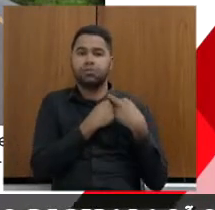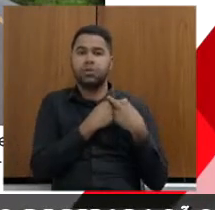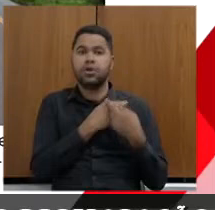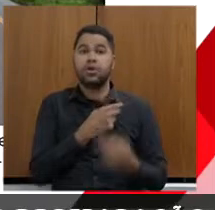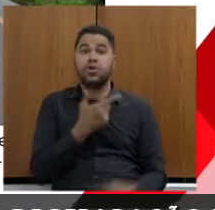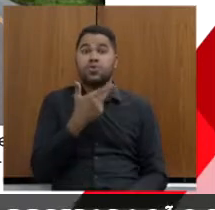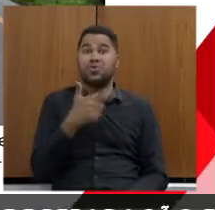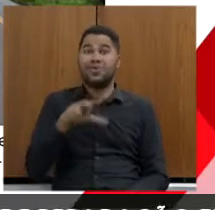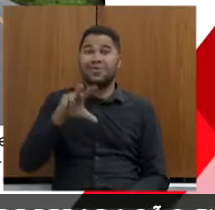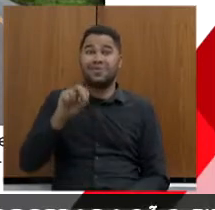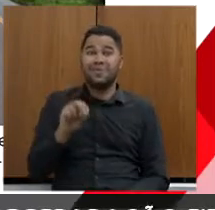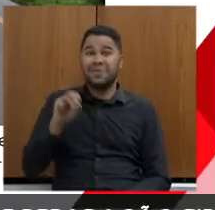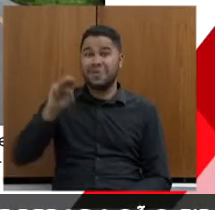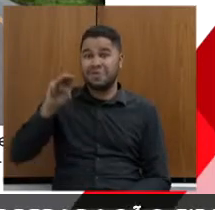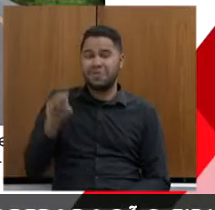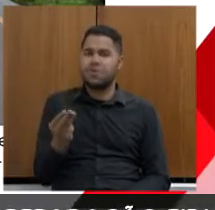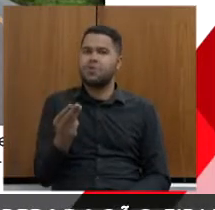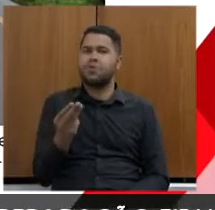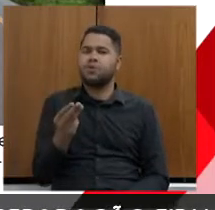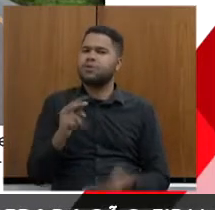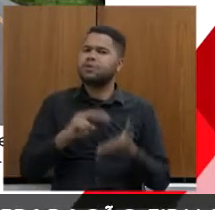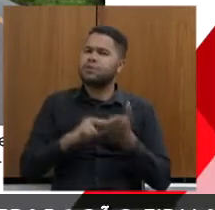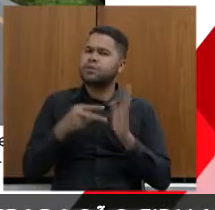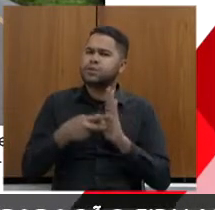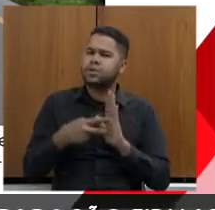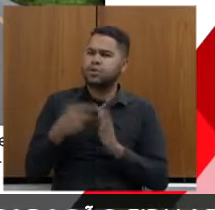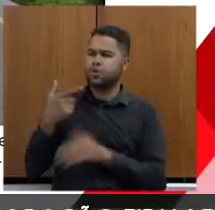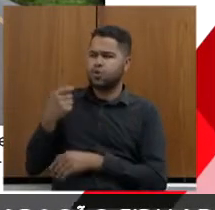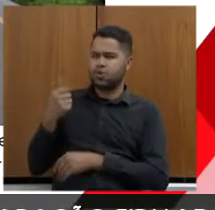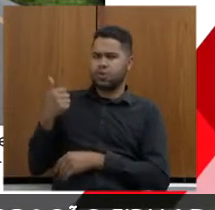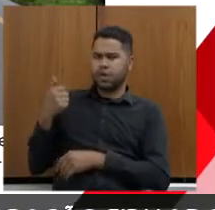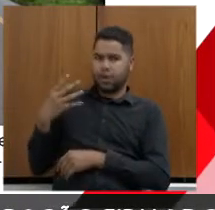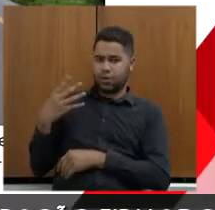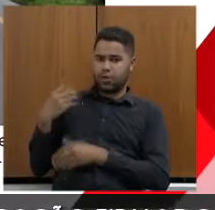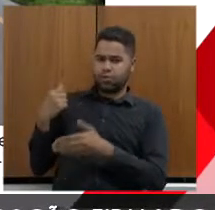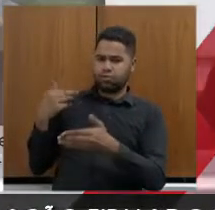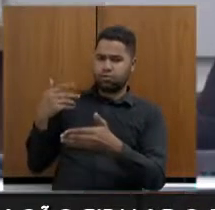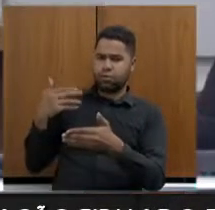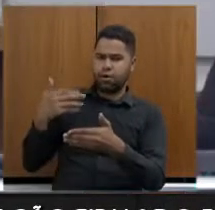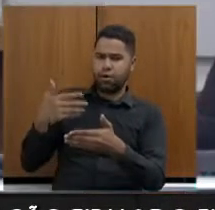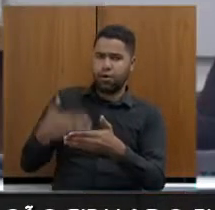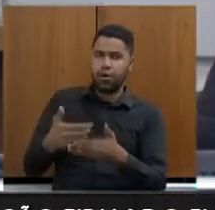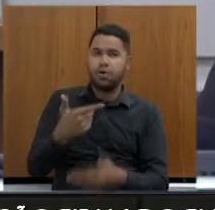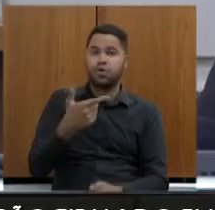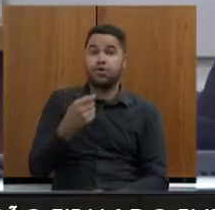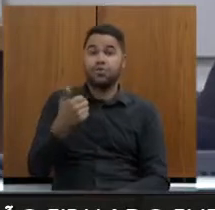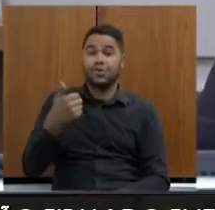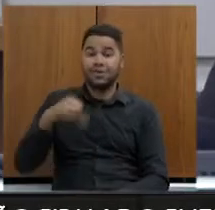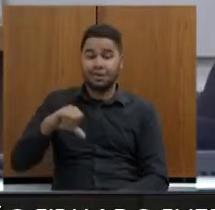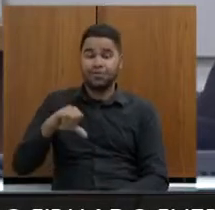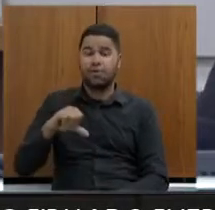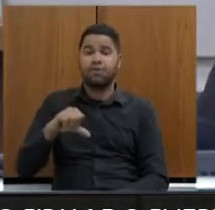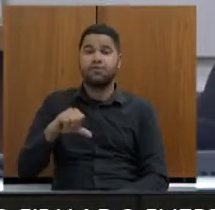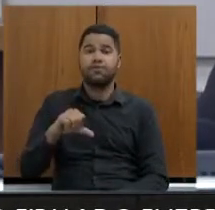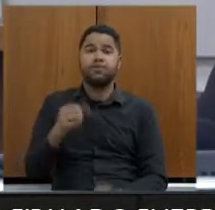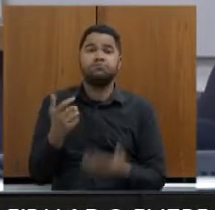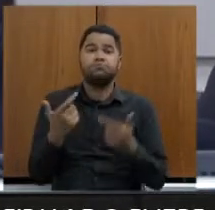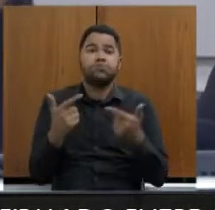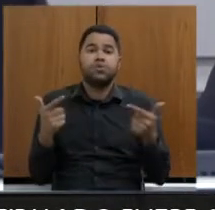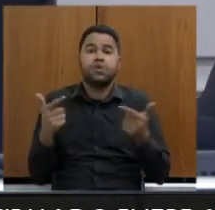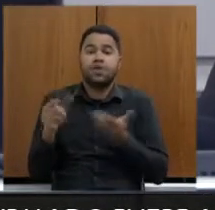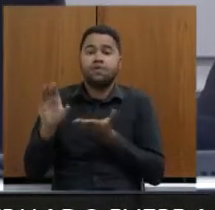250 milhões. Isso significa que, de 2014 até 2019, praticamente não houve